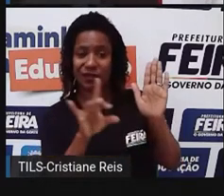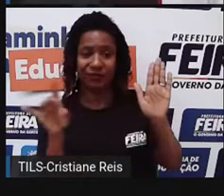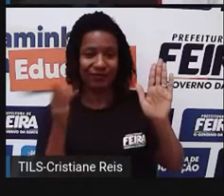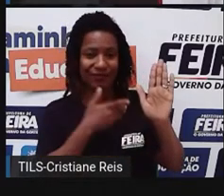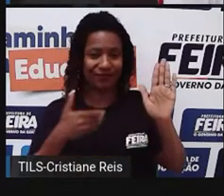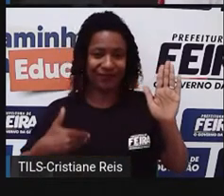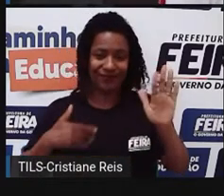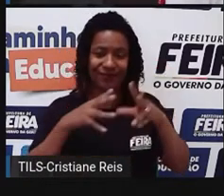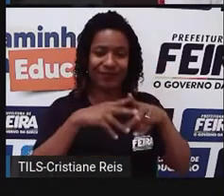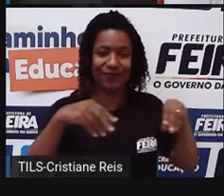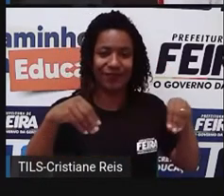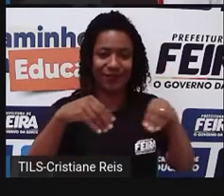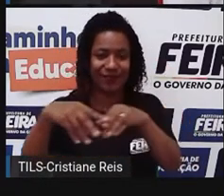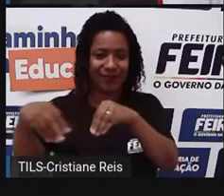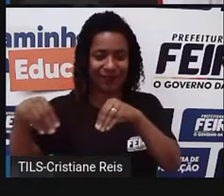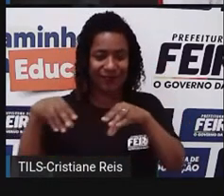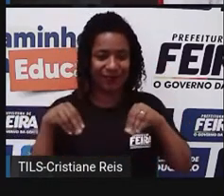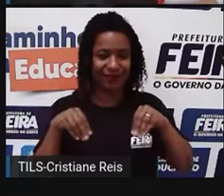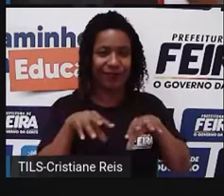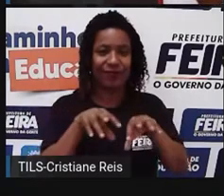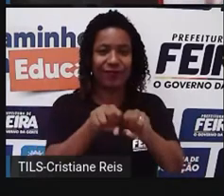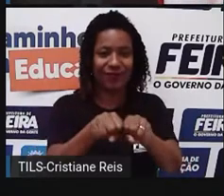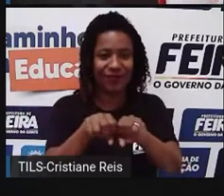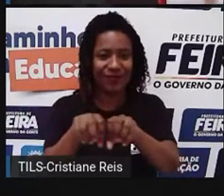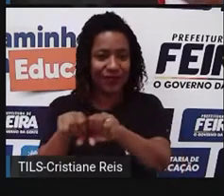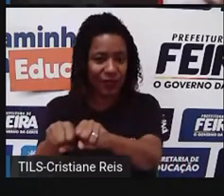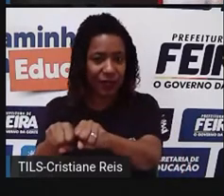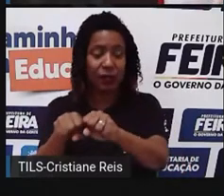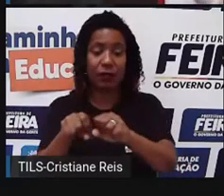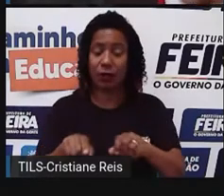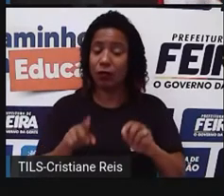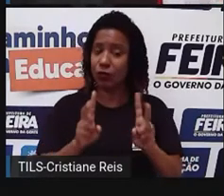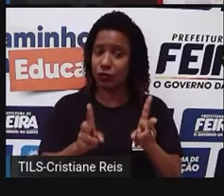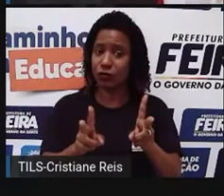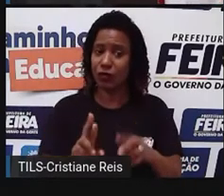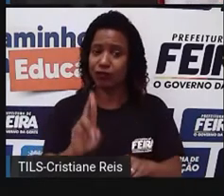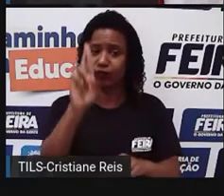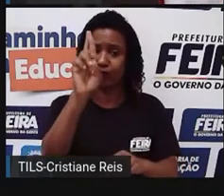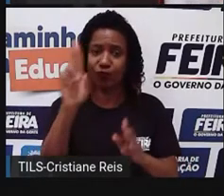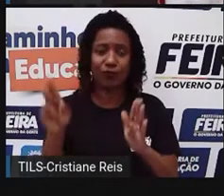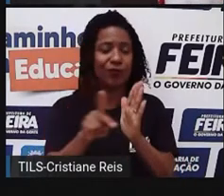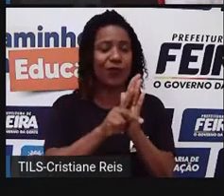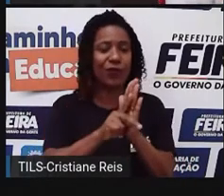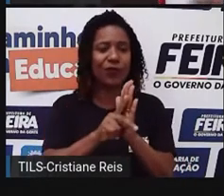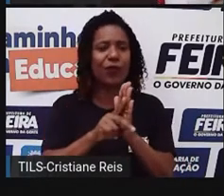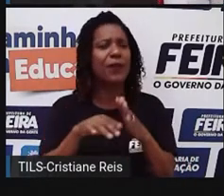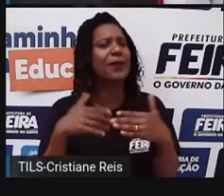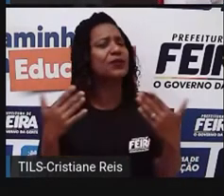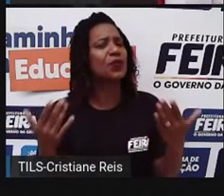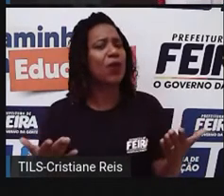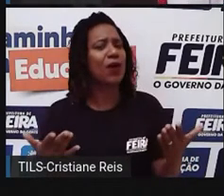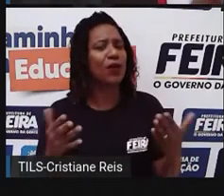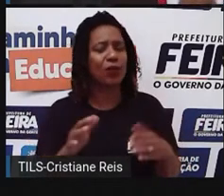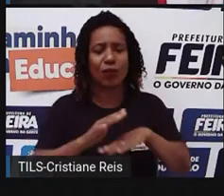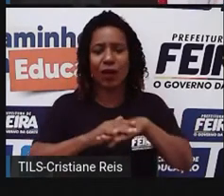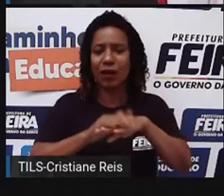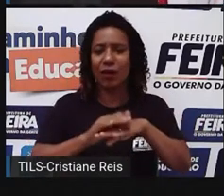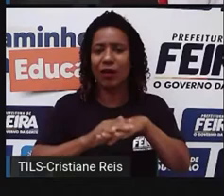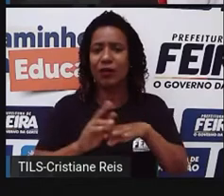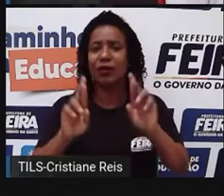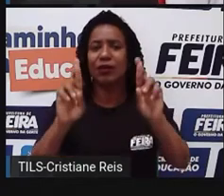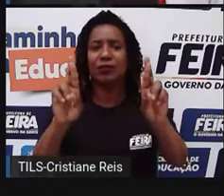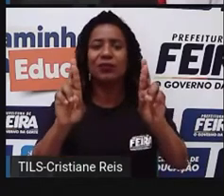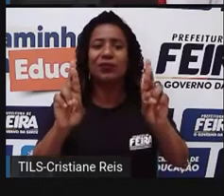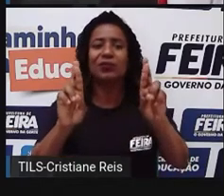soberania ali daquele território, e quais são, né, esses órgãos responsáveis para que isso, né, ele